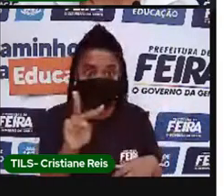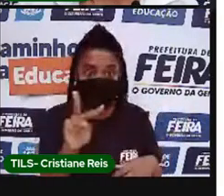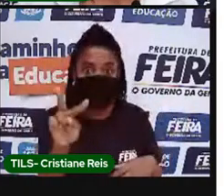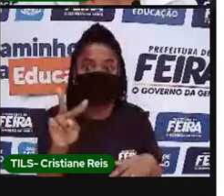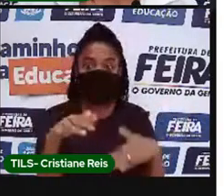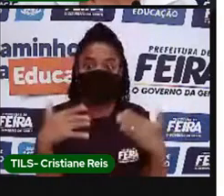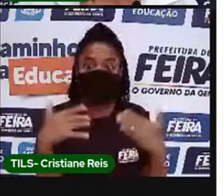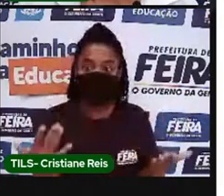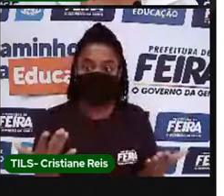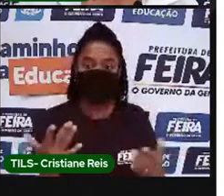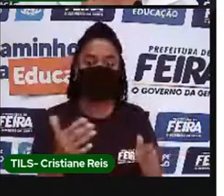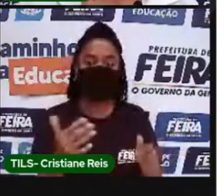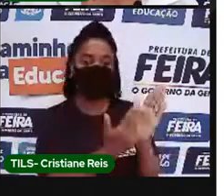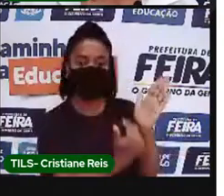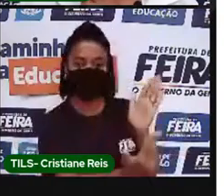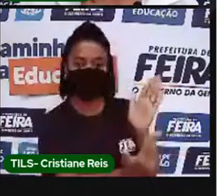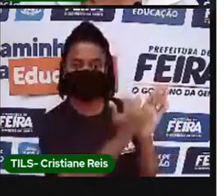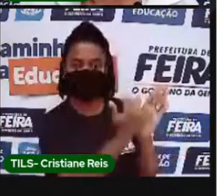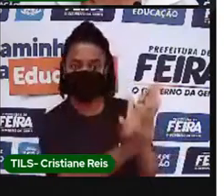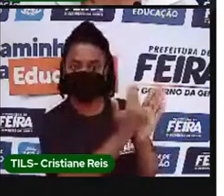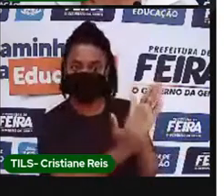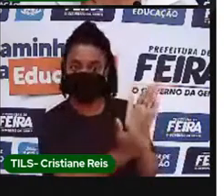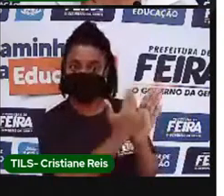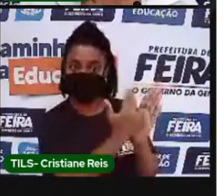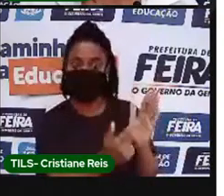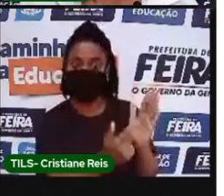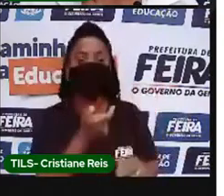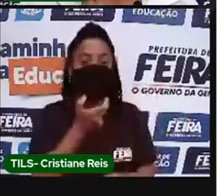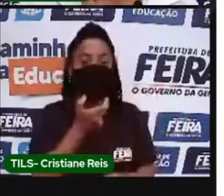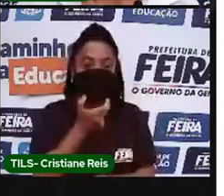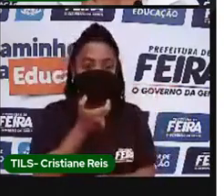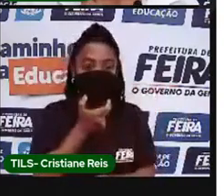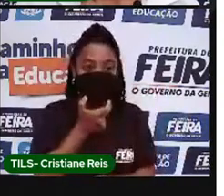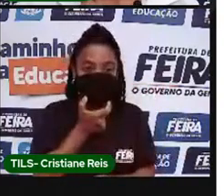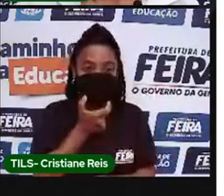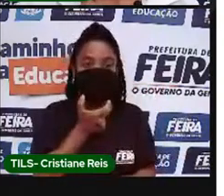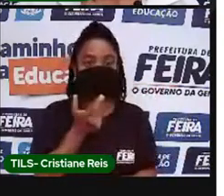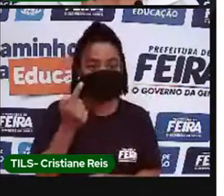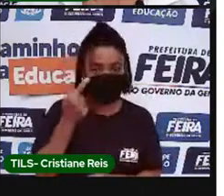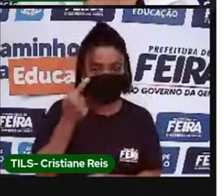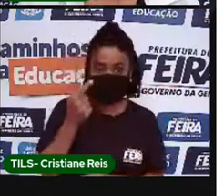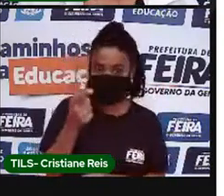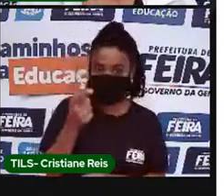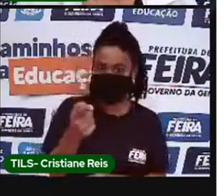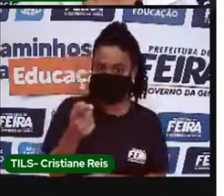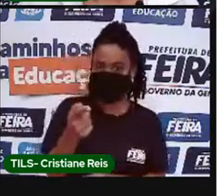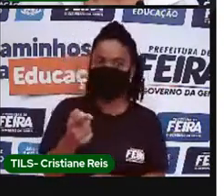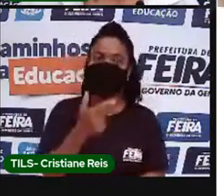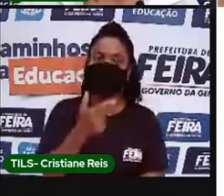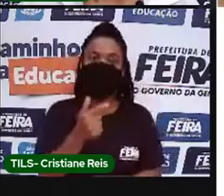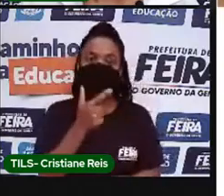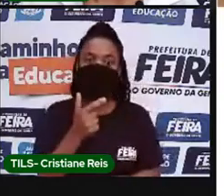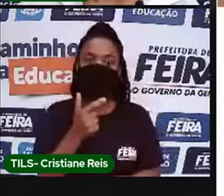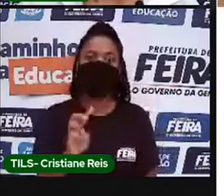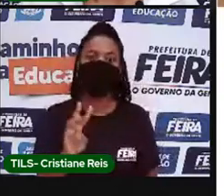também de Londres, pintor também do Reino Unido, é William Blake.